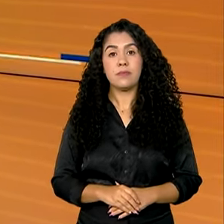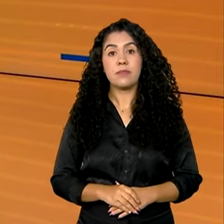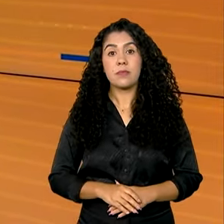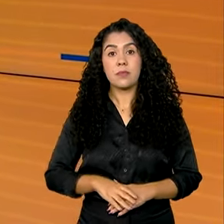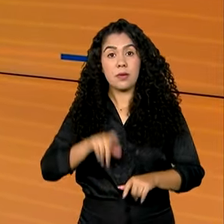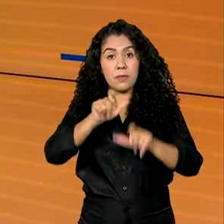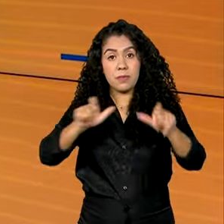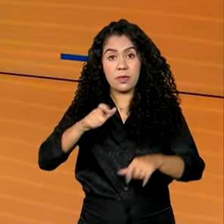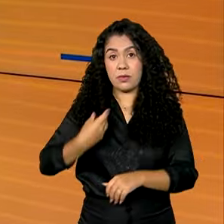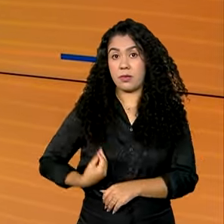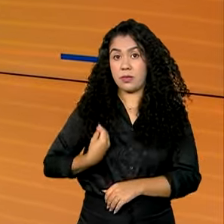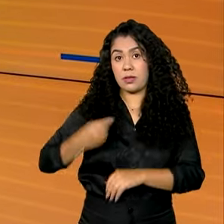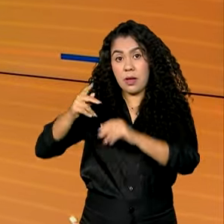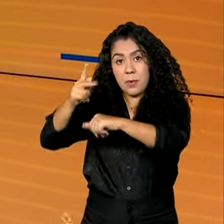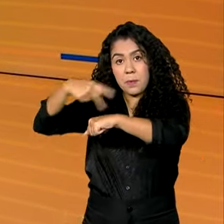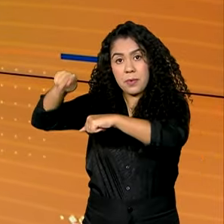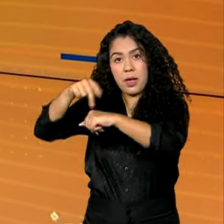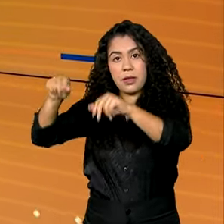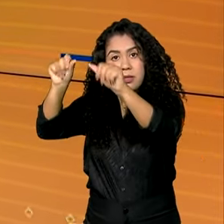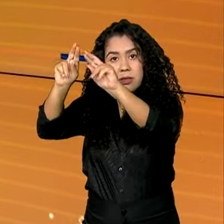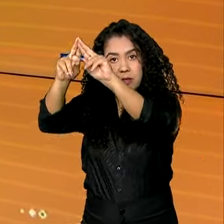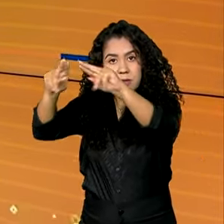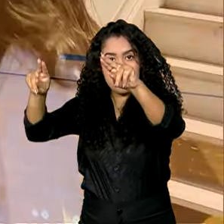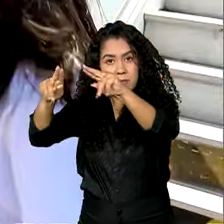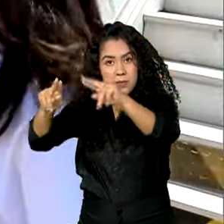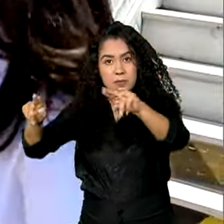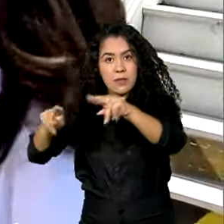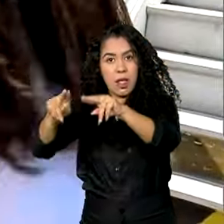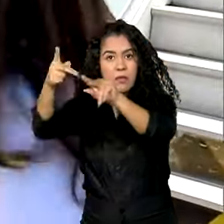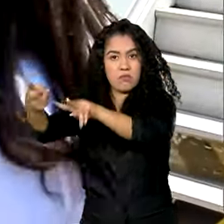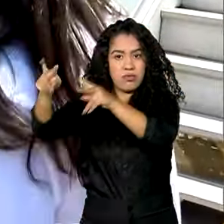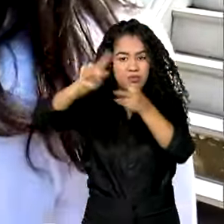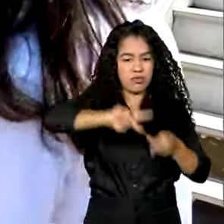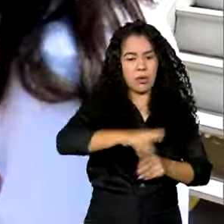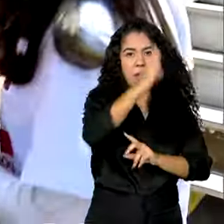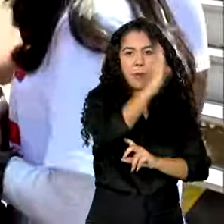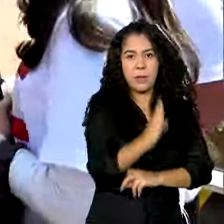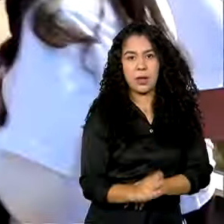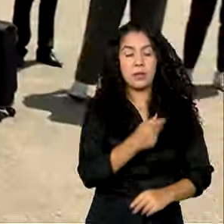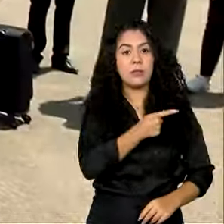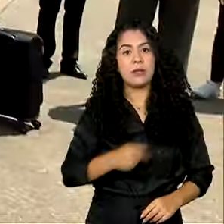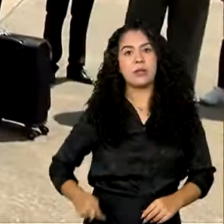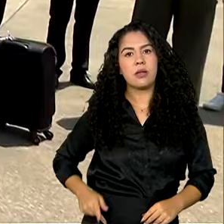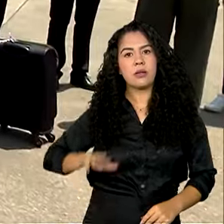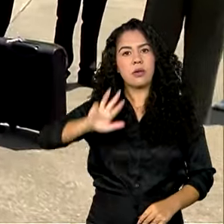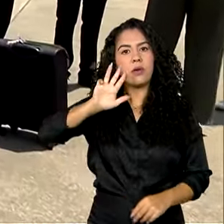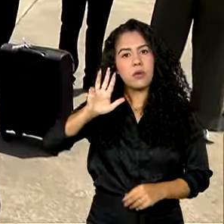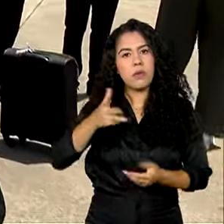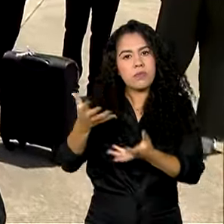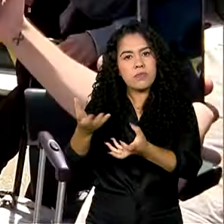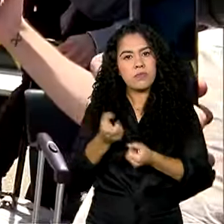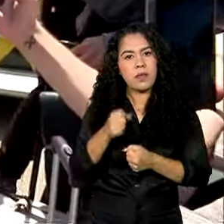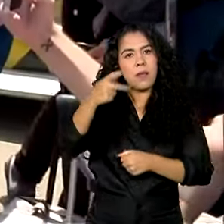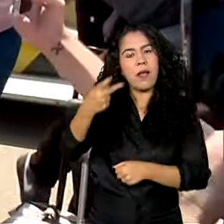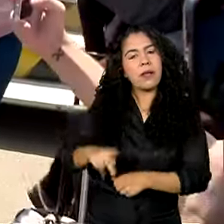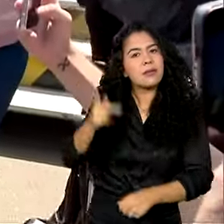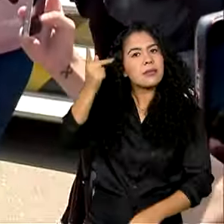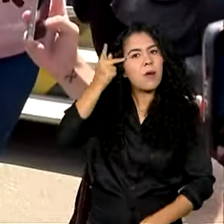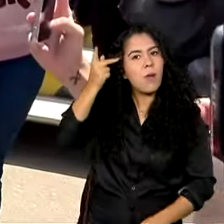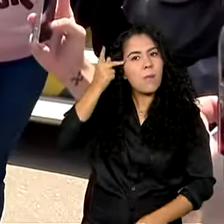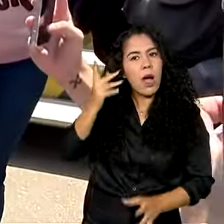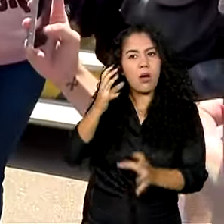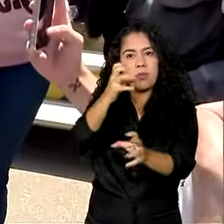Resgate de brasileiros do Líbano, presidente Lula recebe em São Paulo repatriados do primeiro voo com